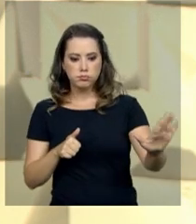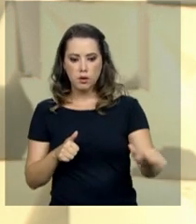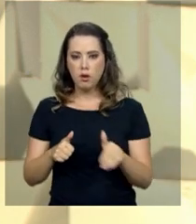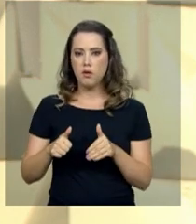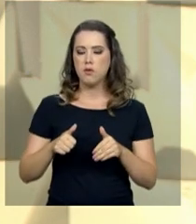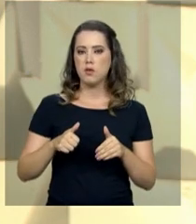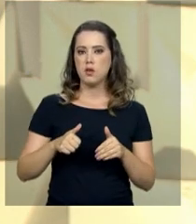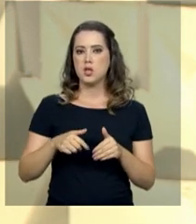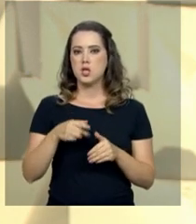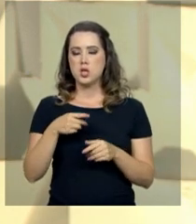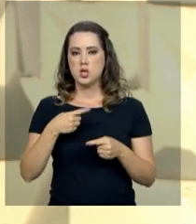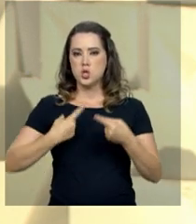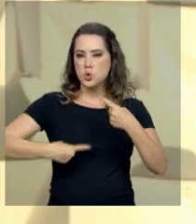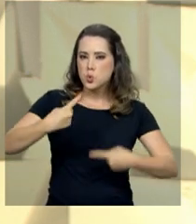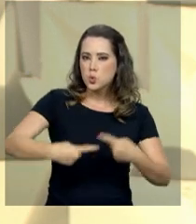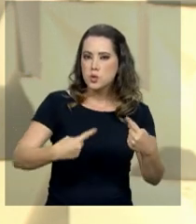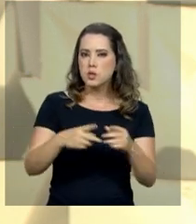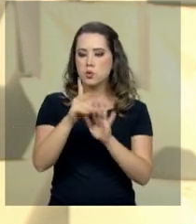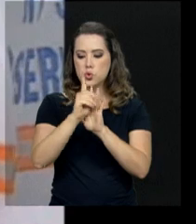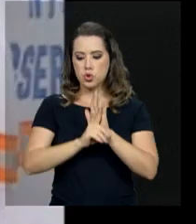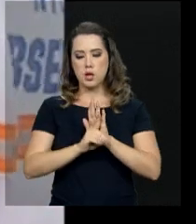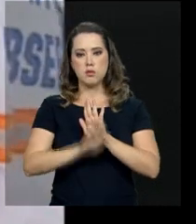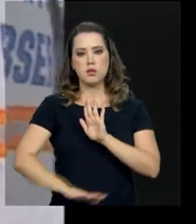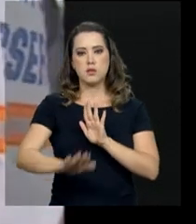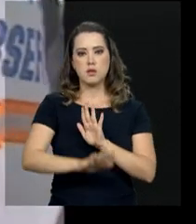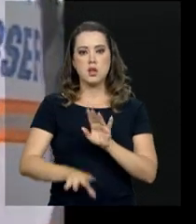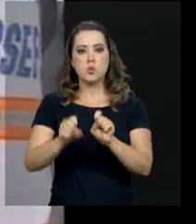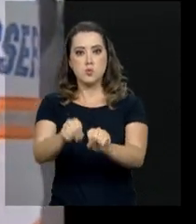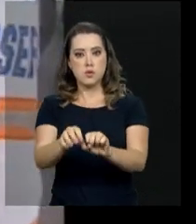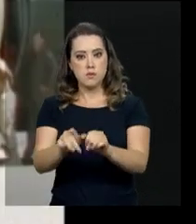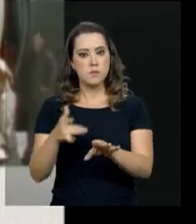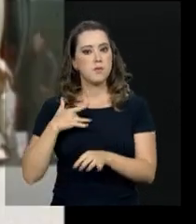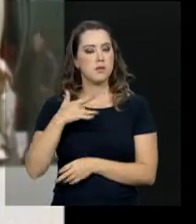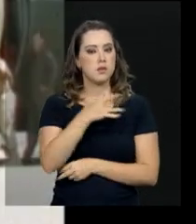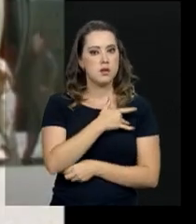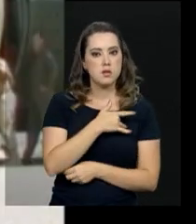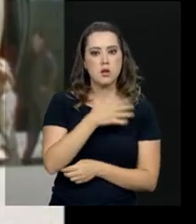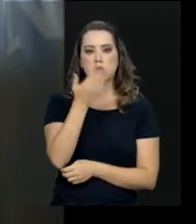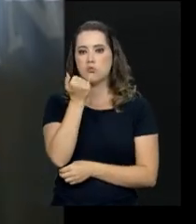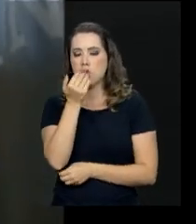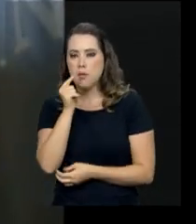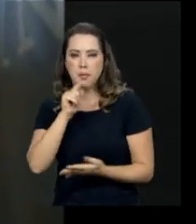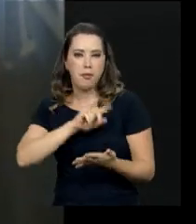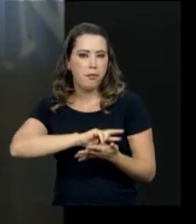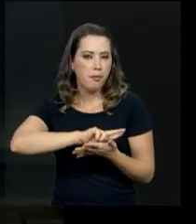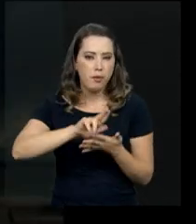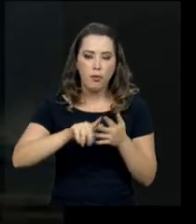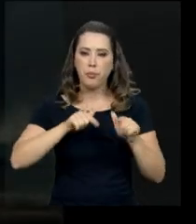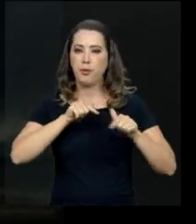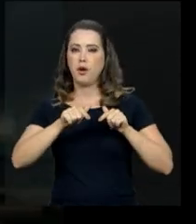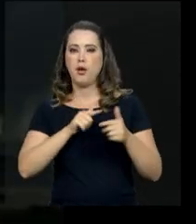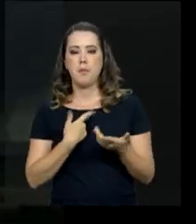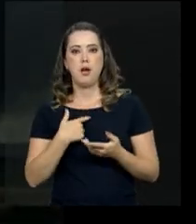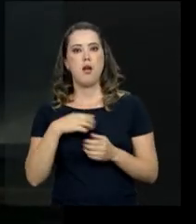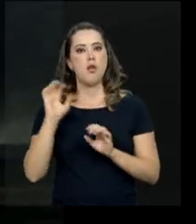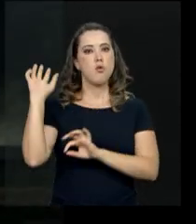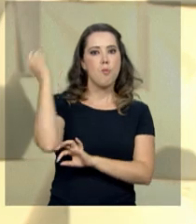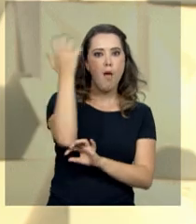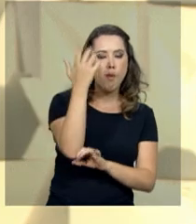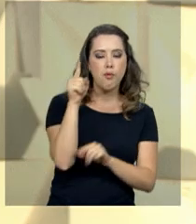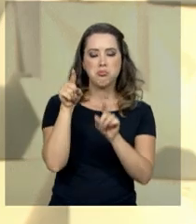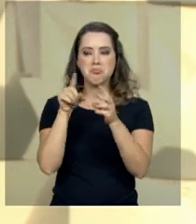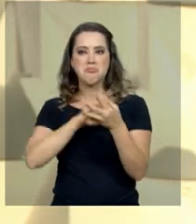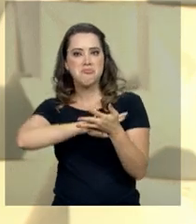sobre os direitos das crianças, a educação, a saúde pública, os alimentos, o trabalho, o meio ambiente.